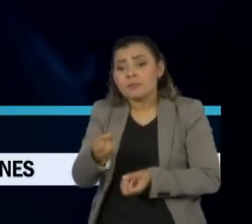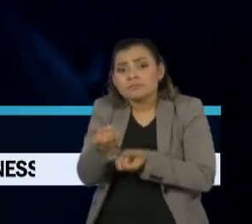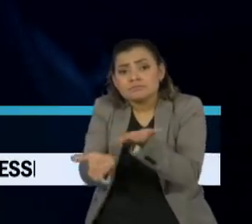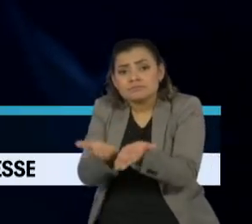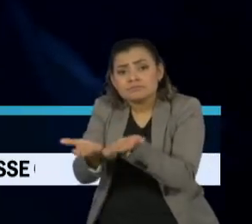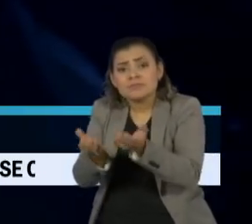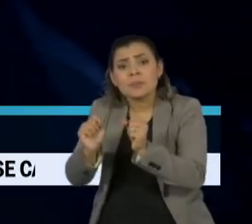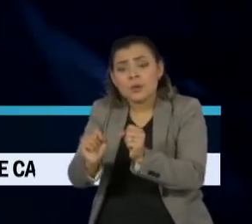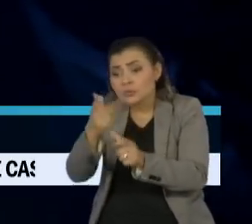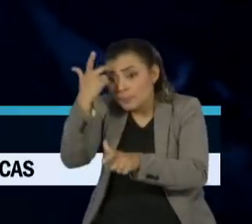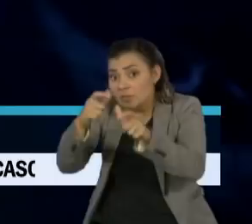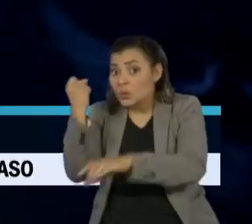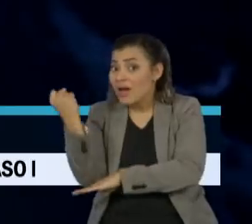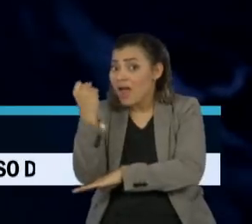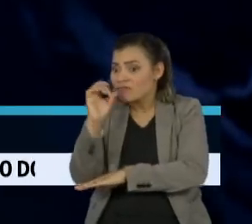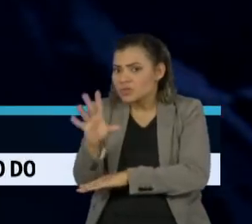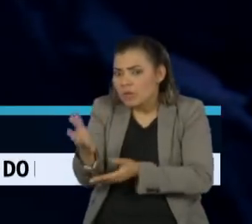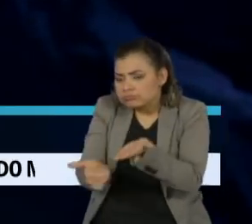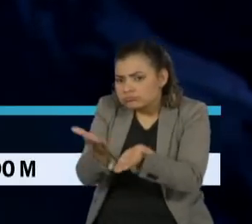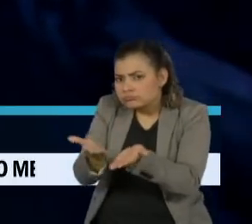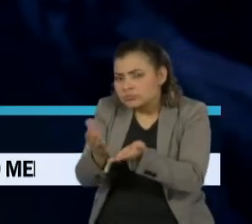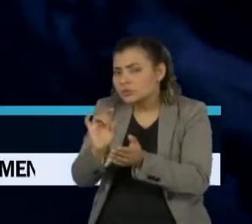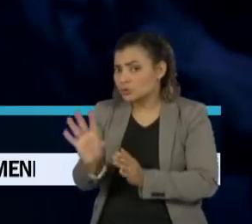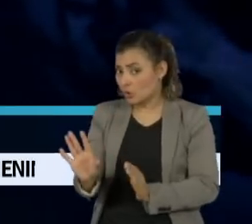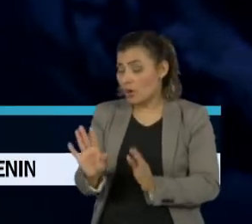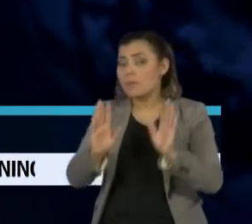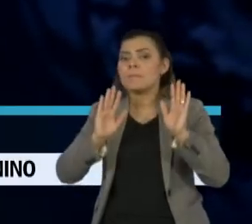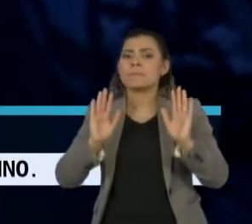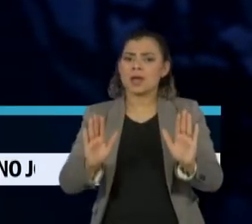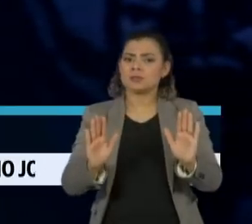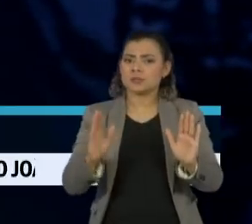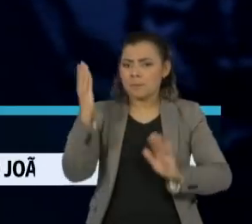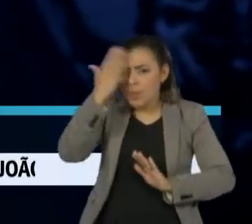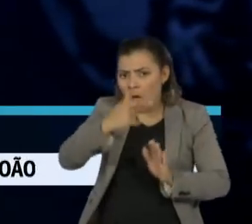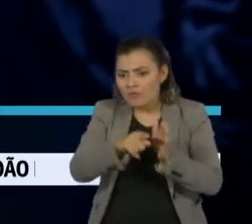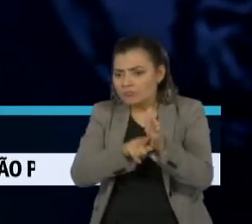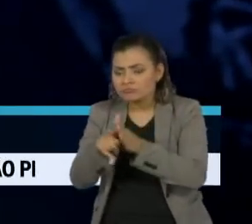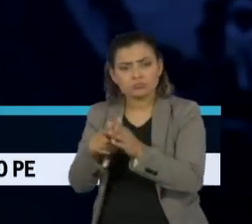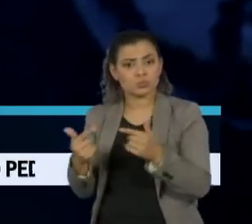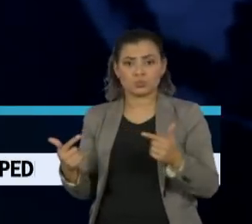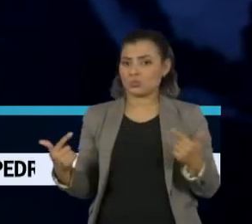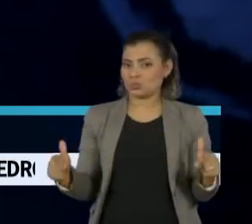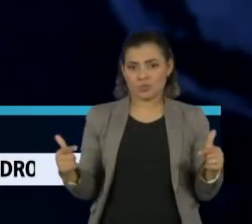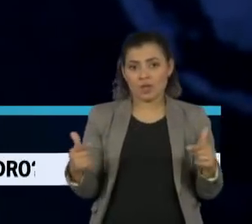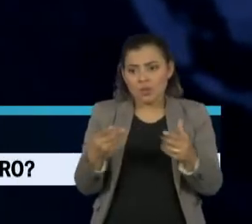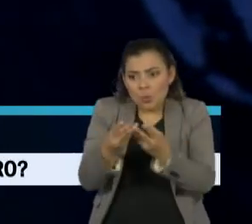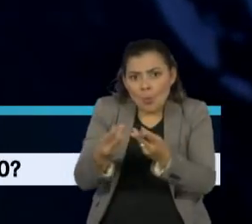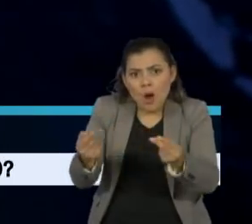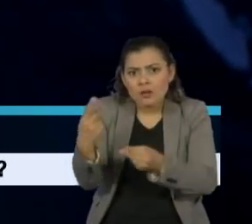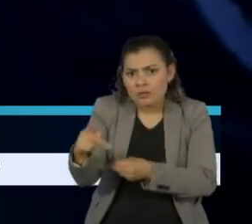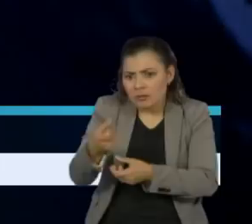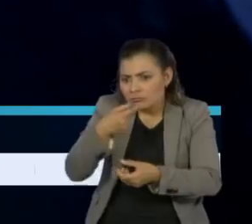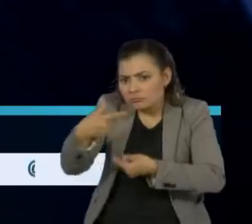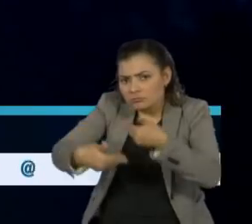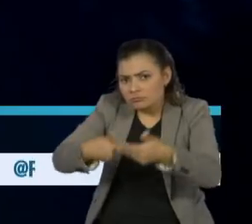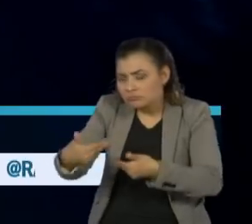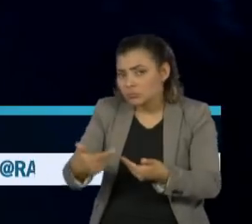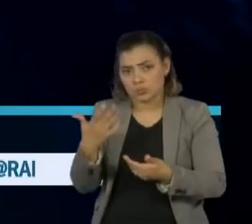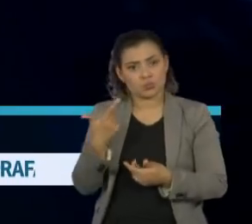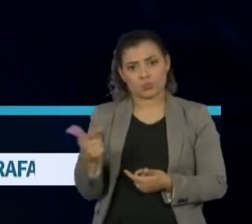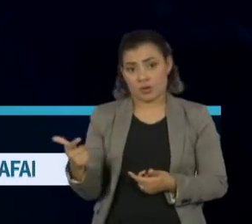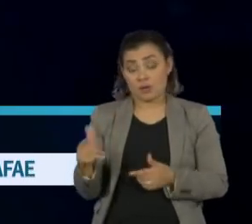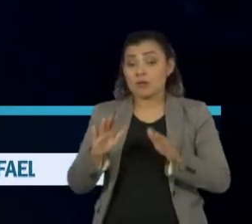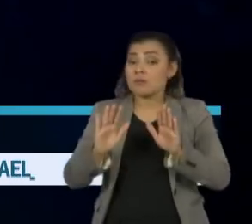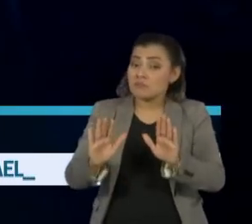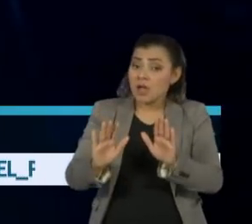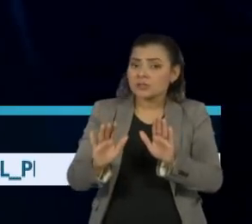apenas para pacientes em estado grave ou crítico. Não há comprovação científica sobre a eficácia da droga no tratamento da doença e